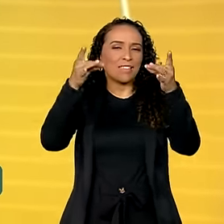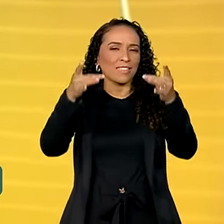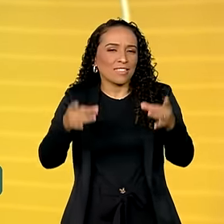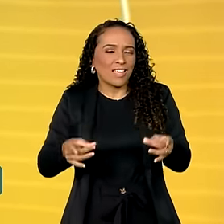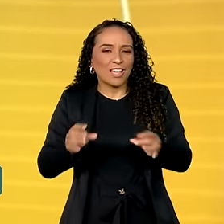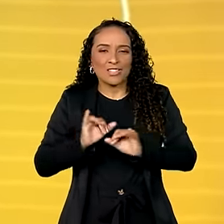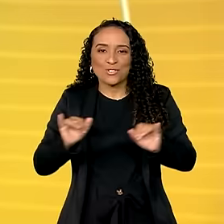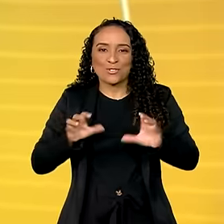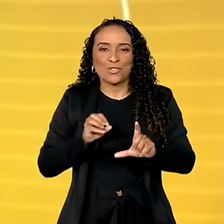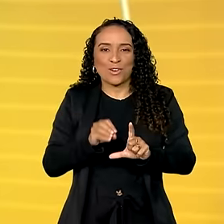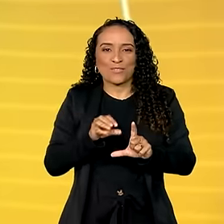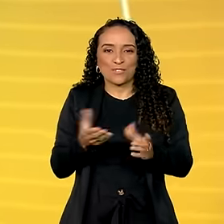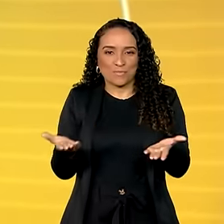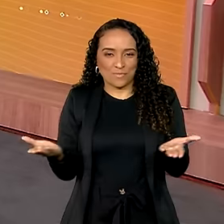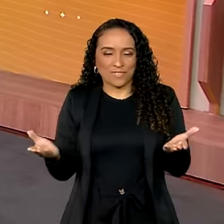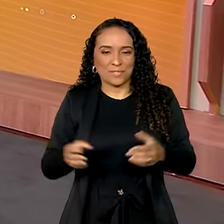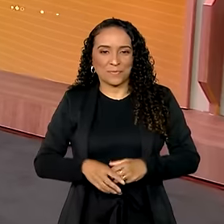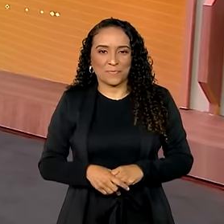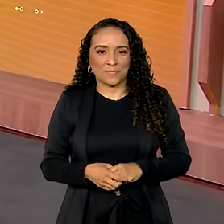os detalhes ao vivo para você.